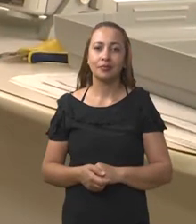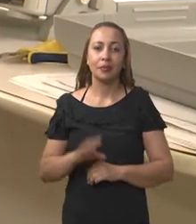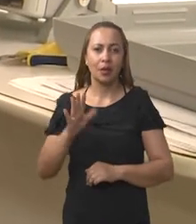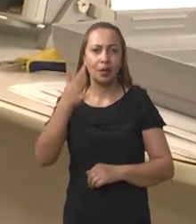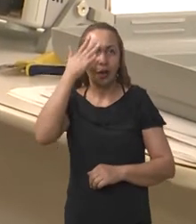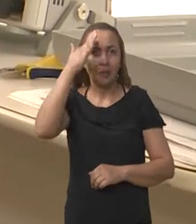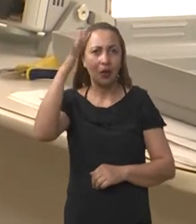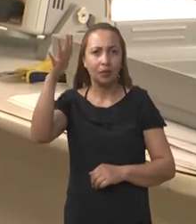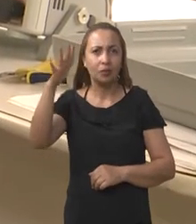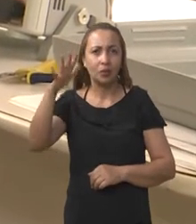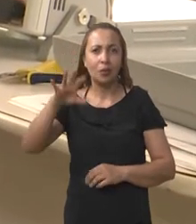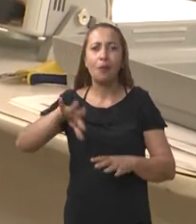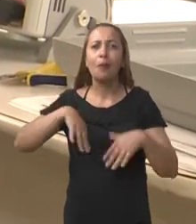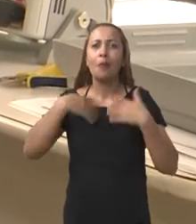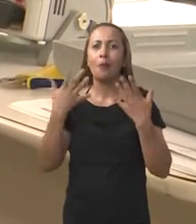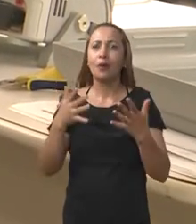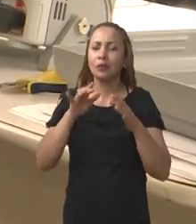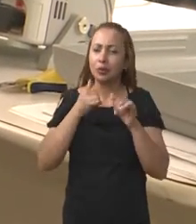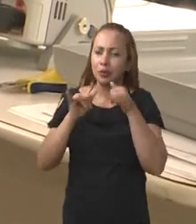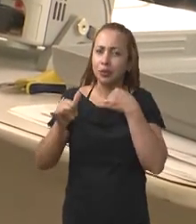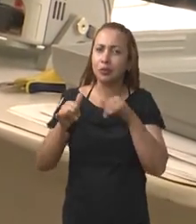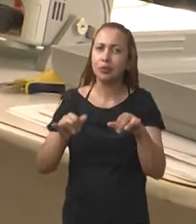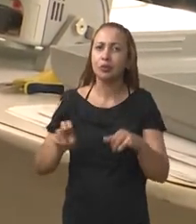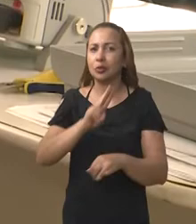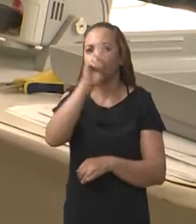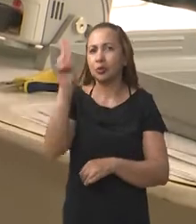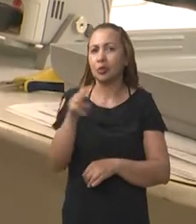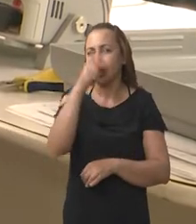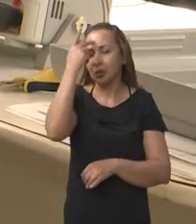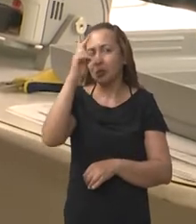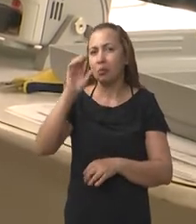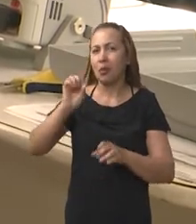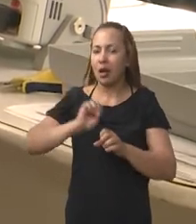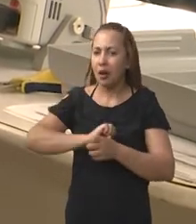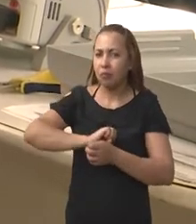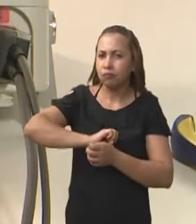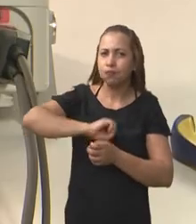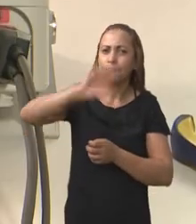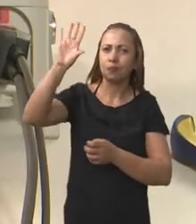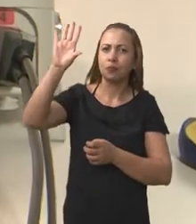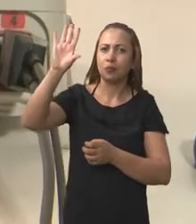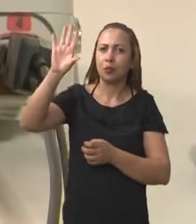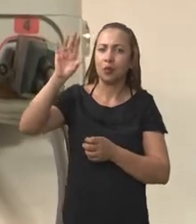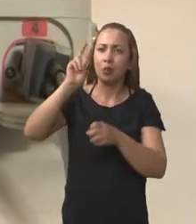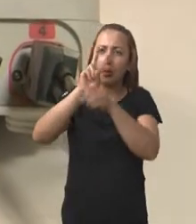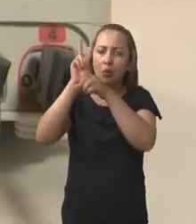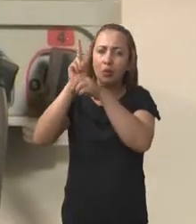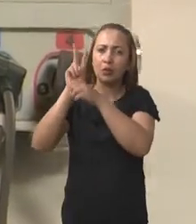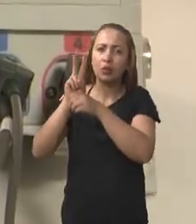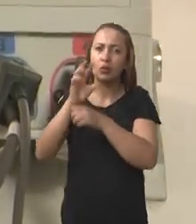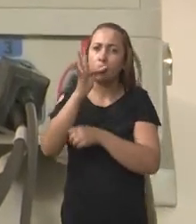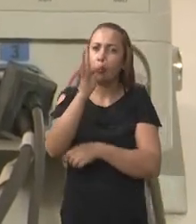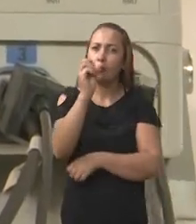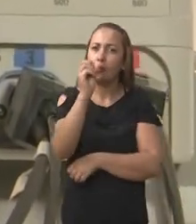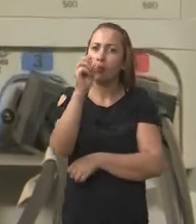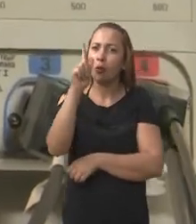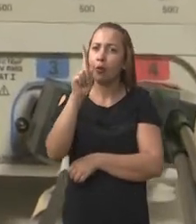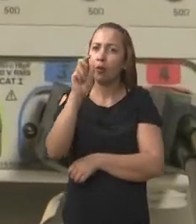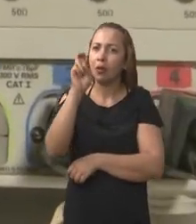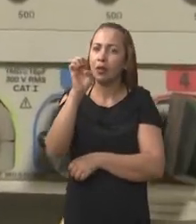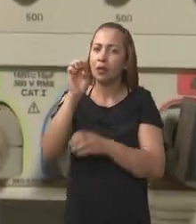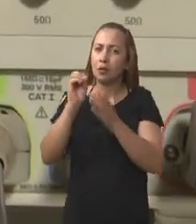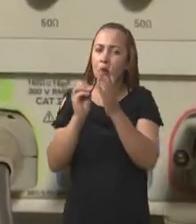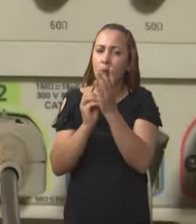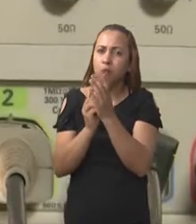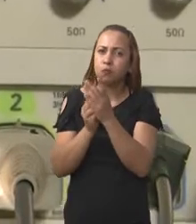Já imaginou o quanto de energia é utilizada para o lançamento e monitoramento de um foguete? O consumo de energia